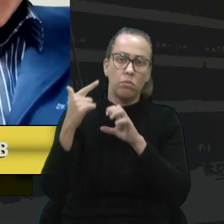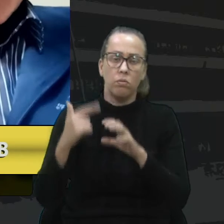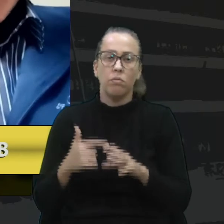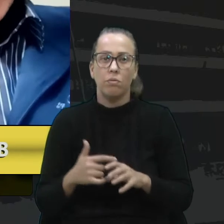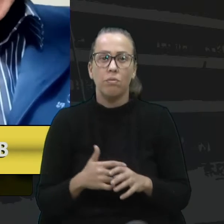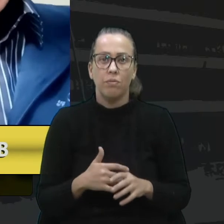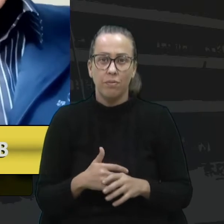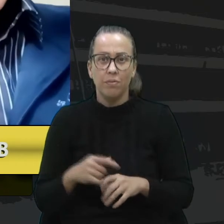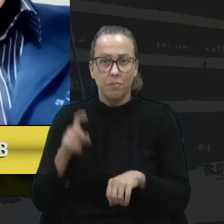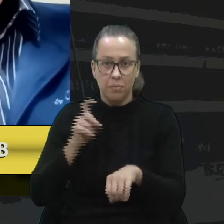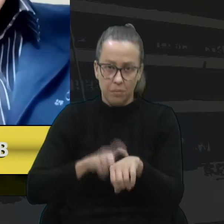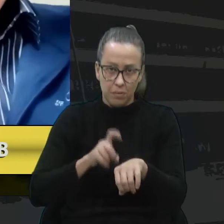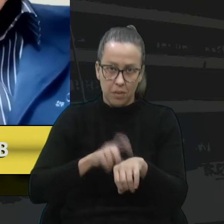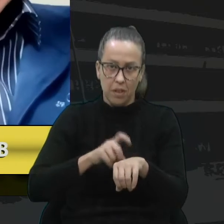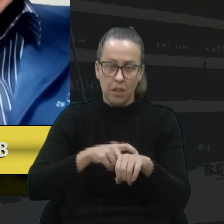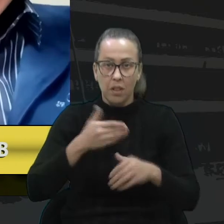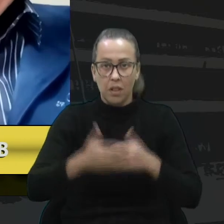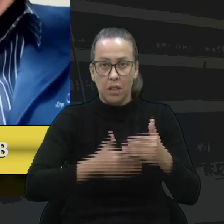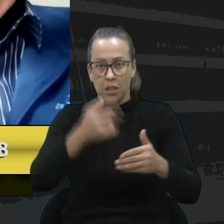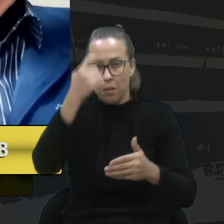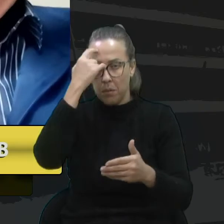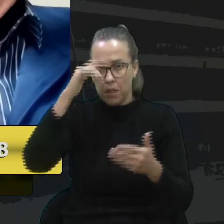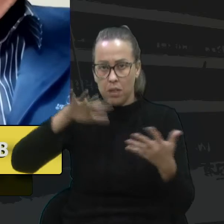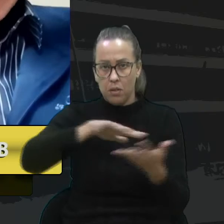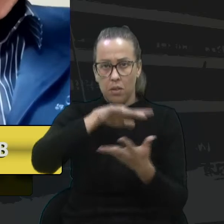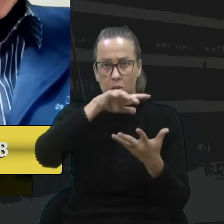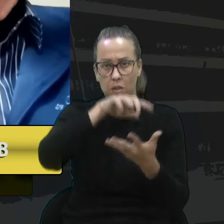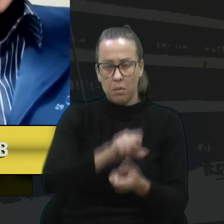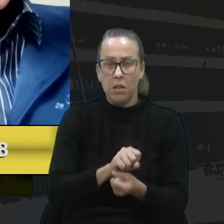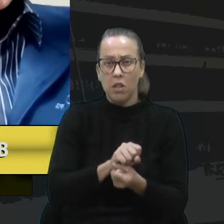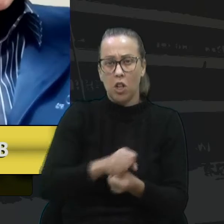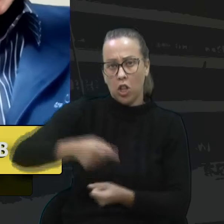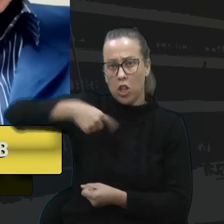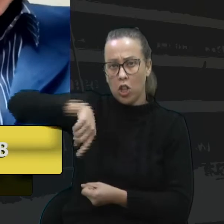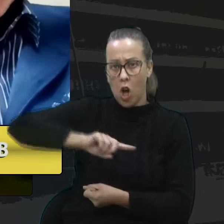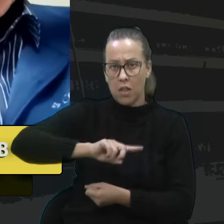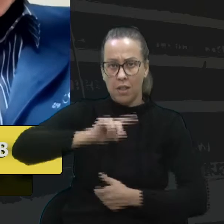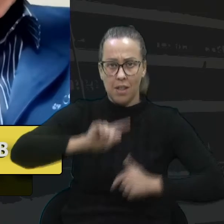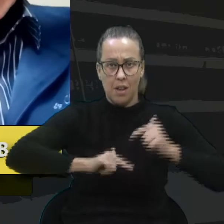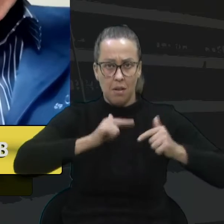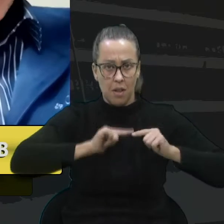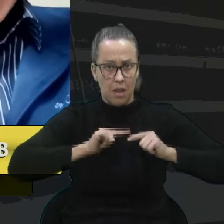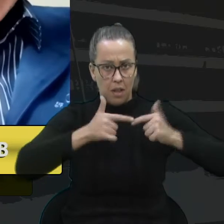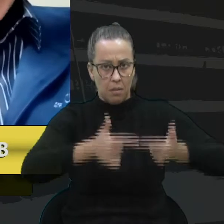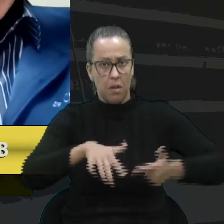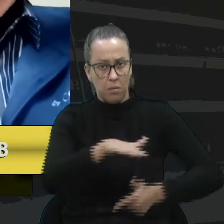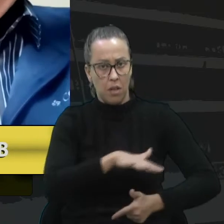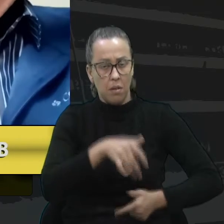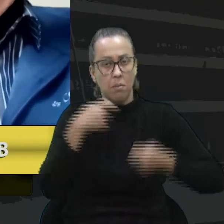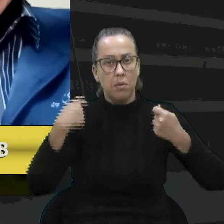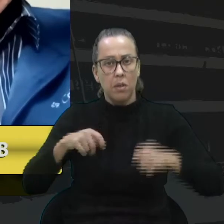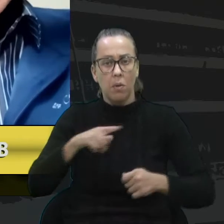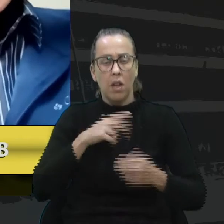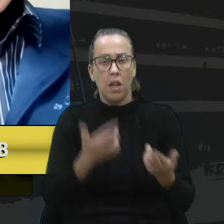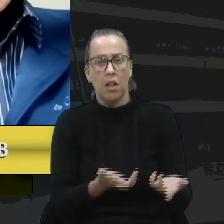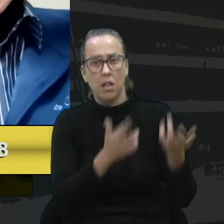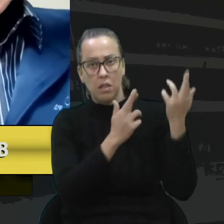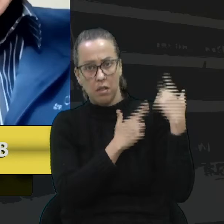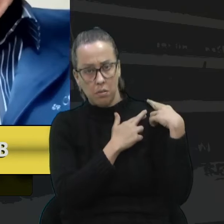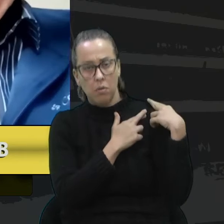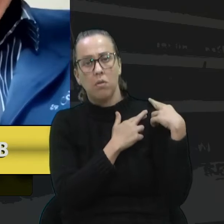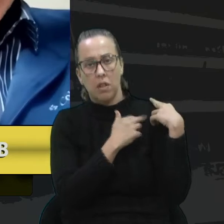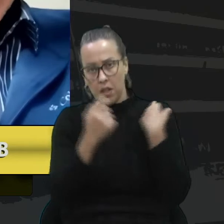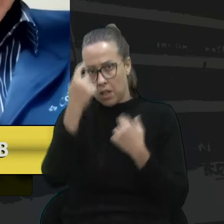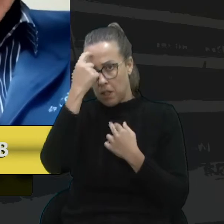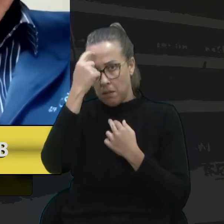Nesse momento, pensando na sustentabilidade, é que nós, enquanto legisladores, devemos ter responsabilidade e